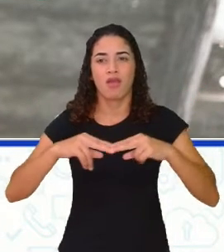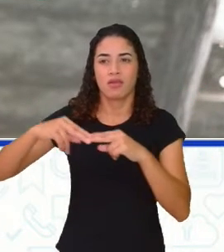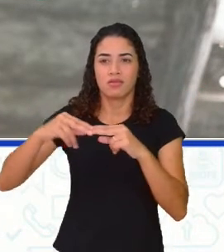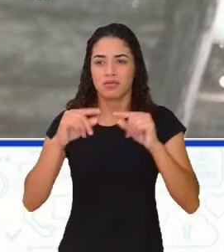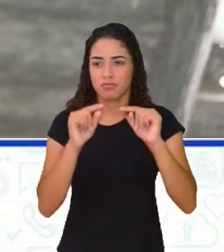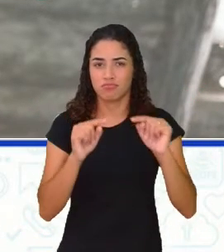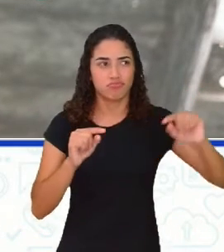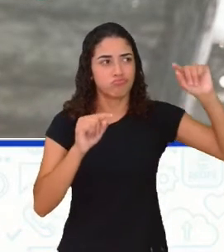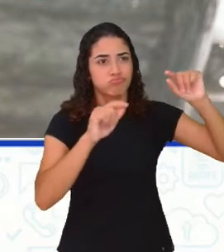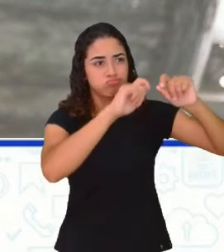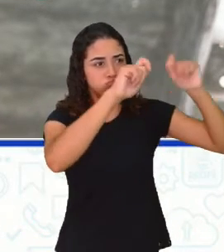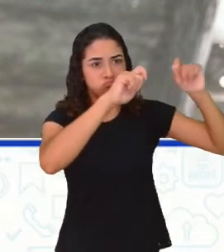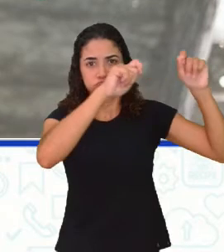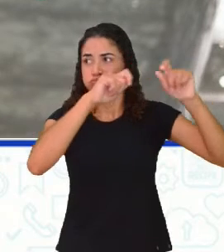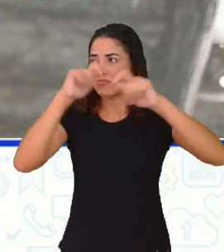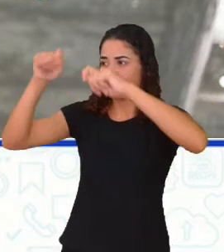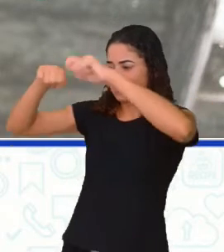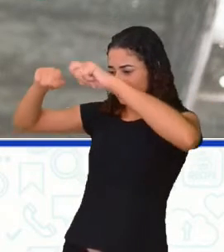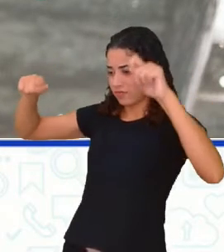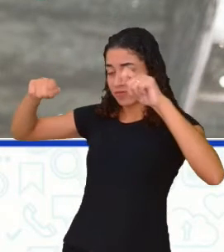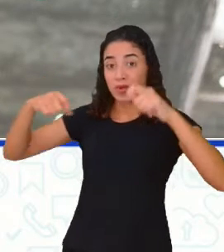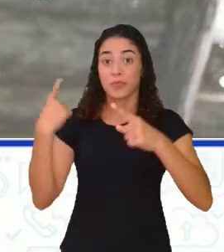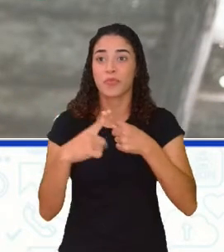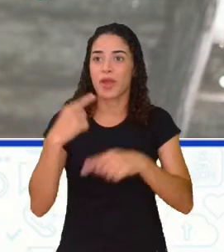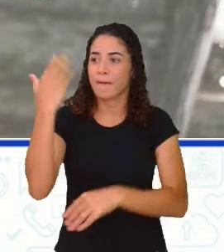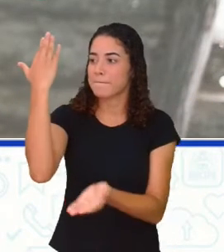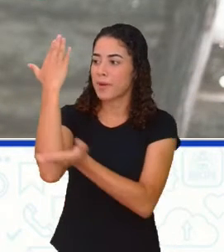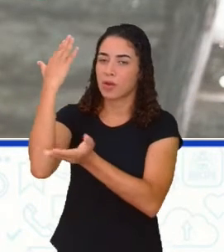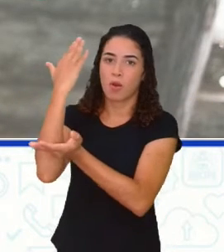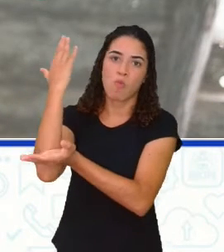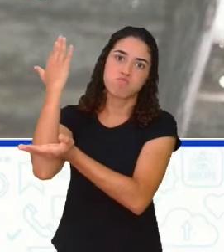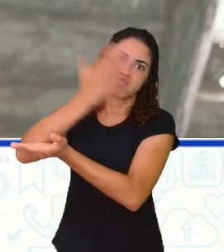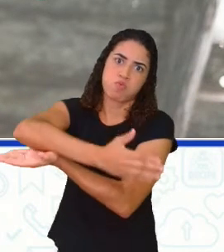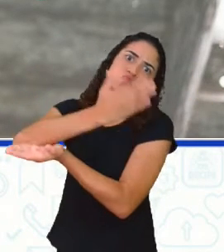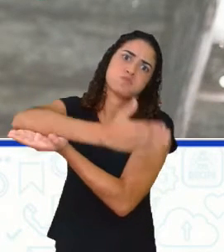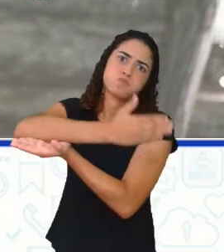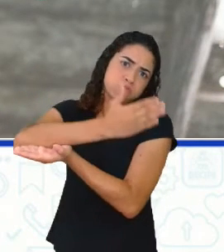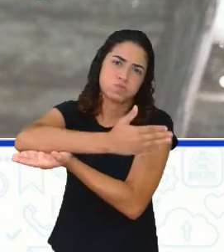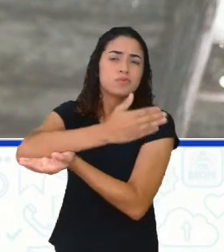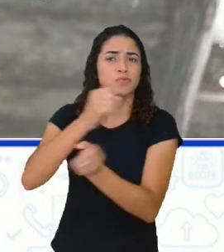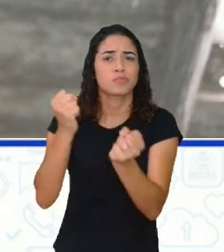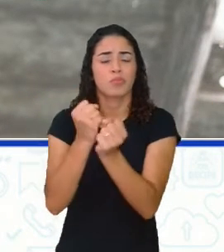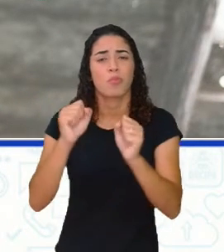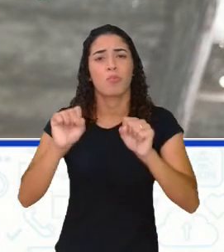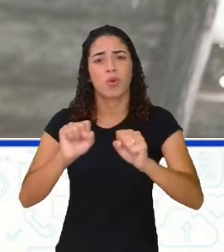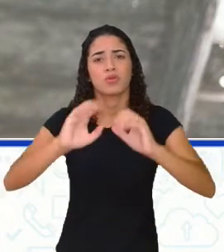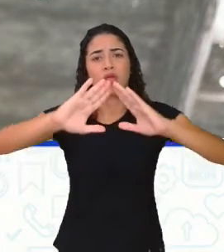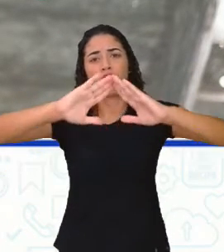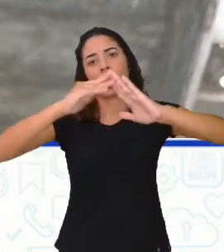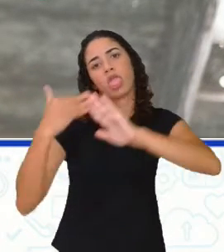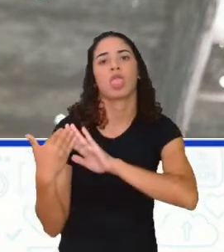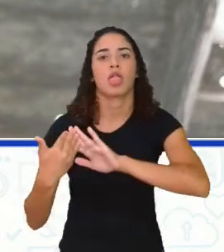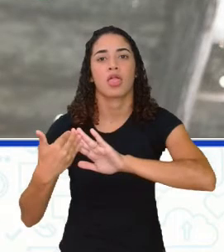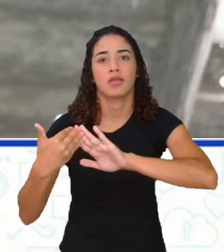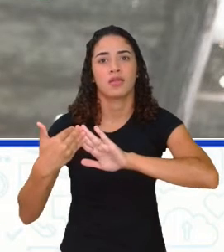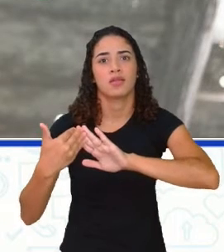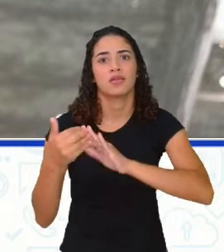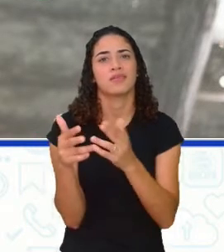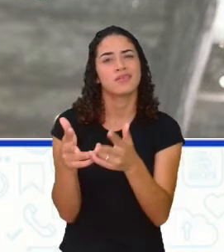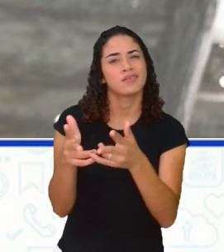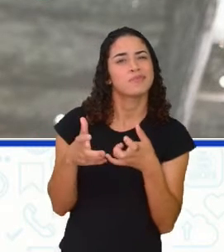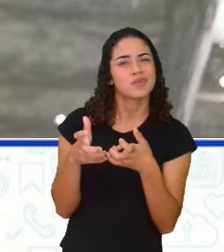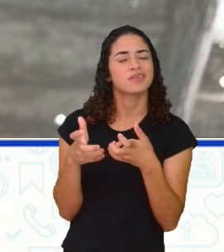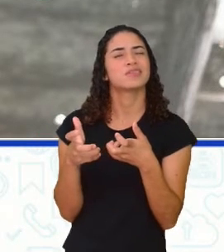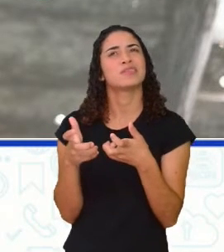Por que essas madeiras podem desabar, não é? Podem destruir a casa. Então, minha gente, vocês percebem